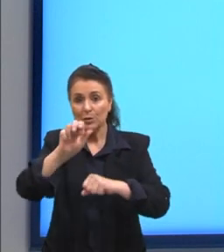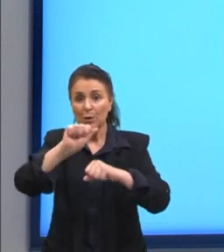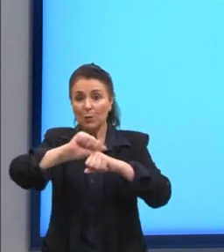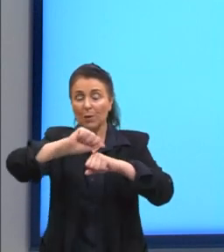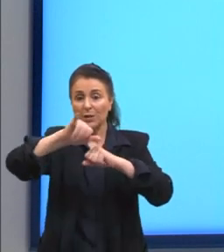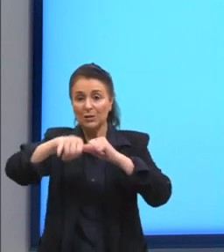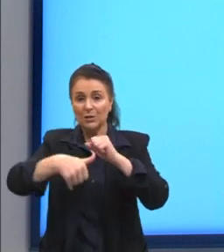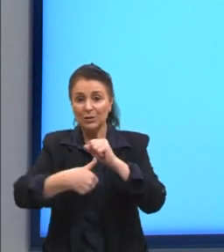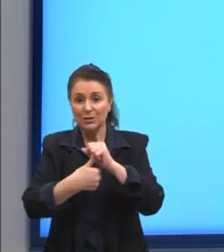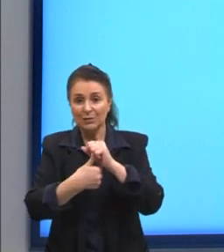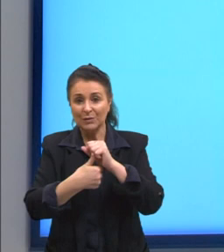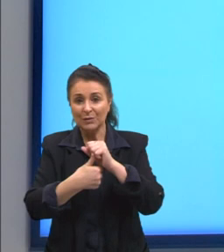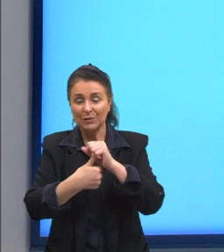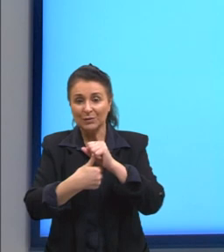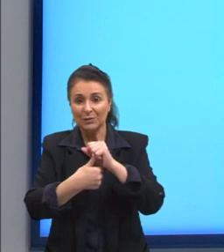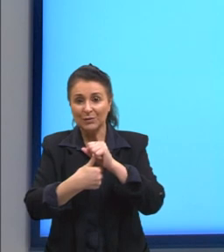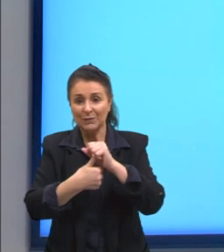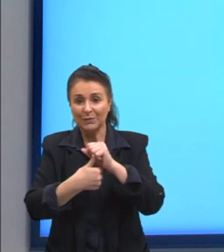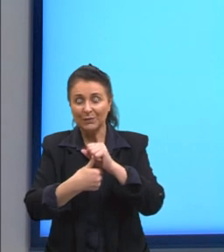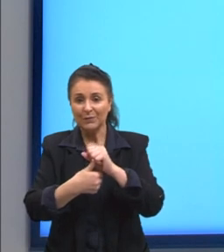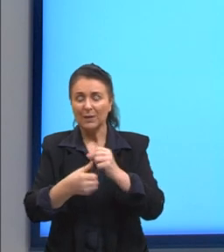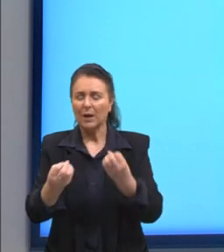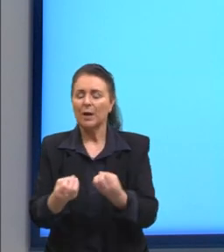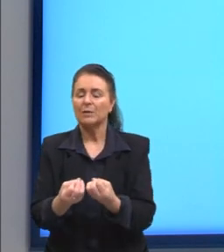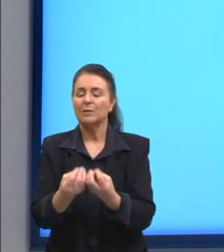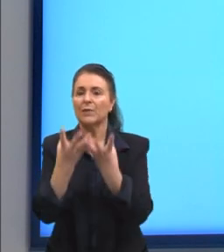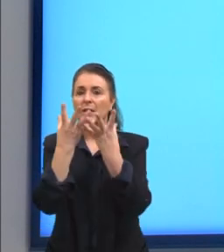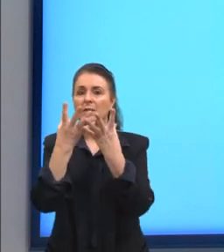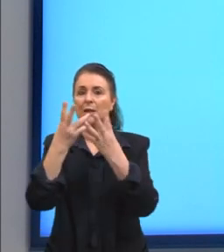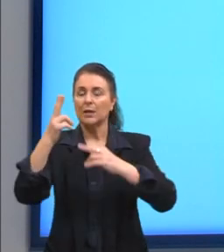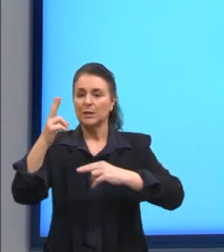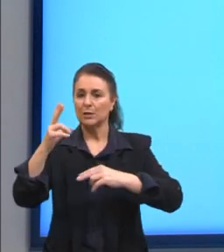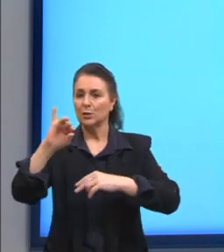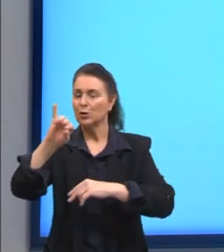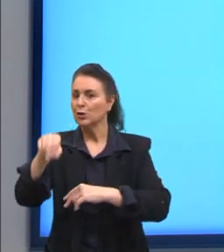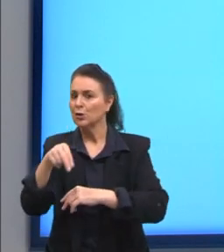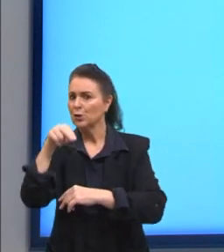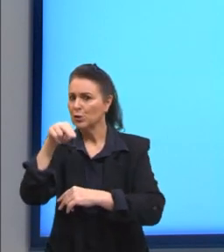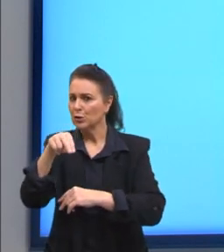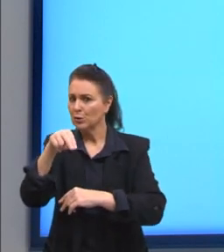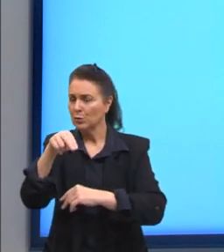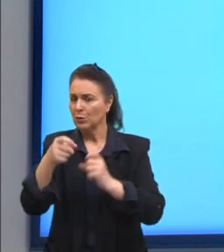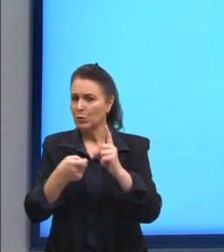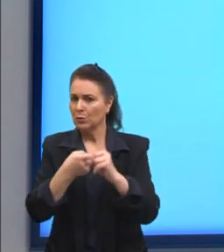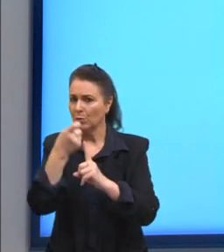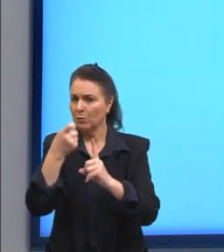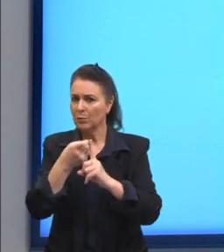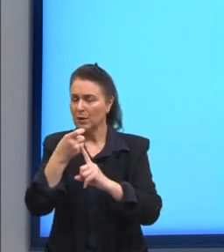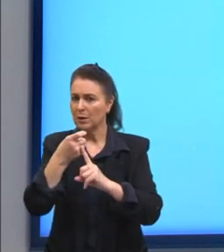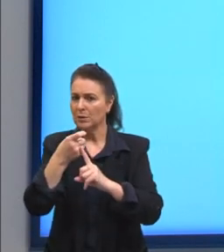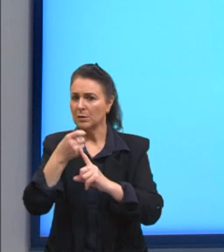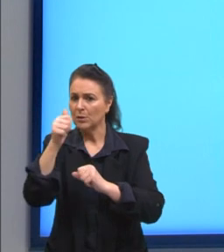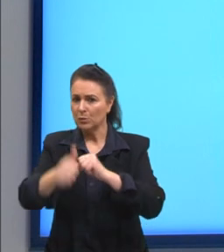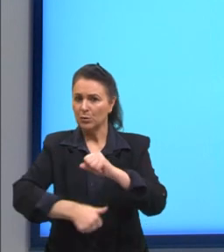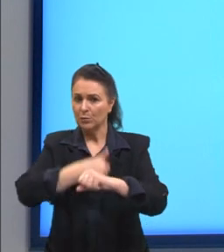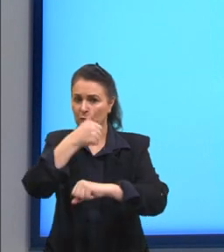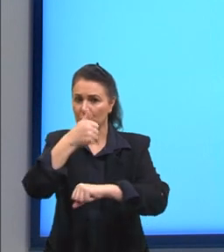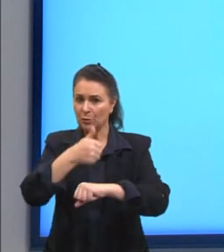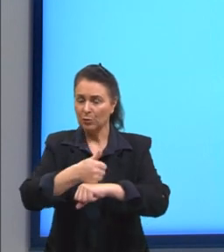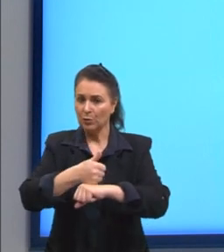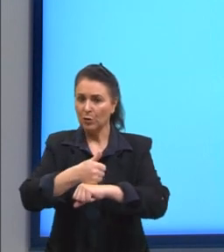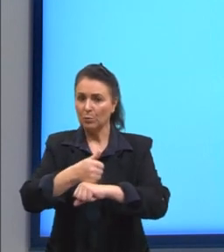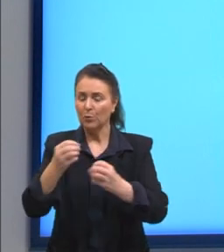Olhem ali o exemplo. As festas de junho. Eu posso substituir por festas juninas.